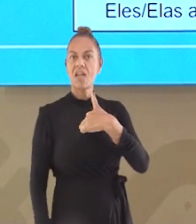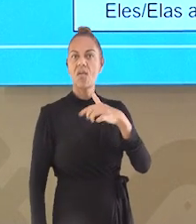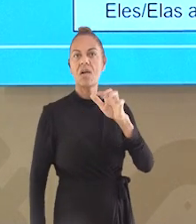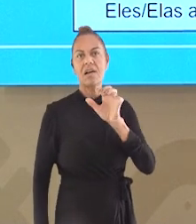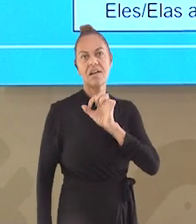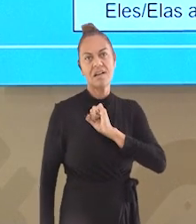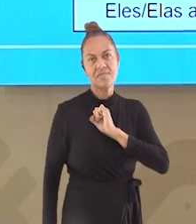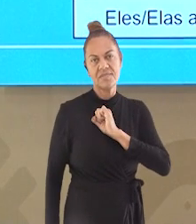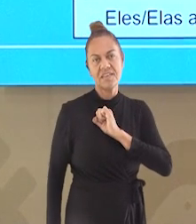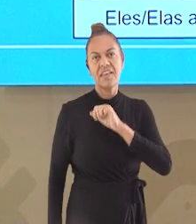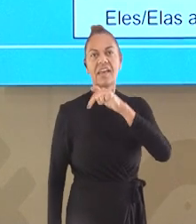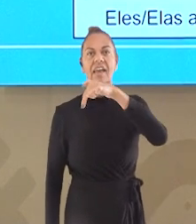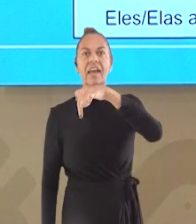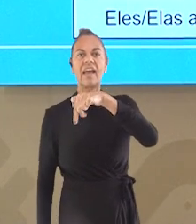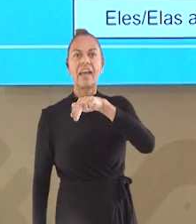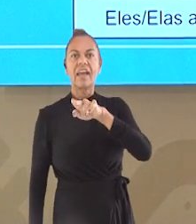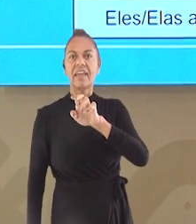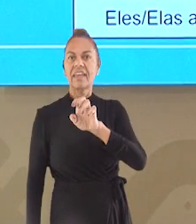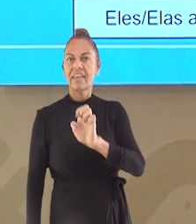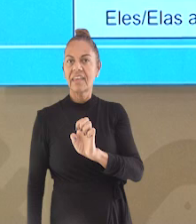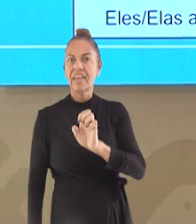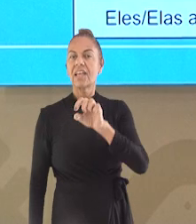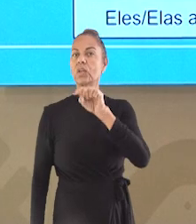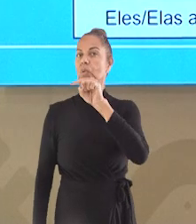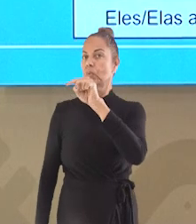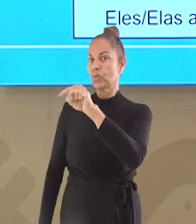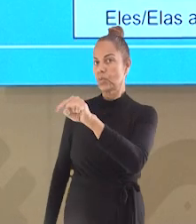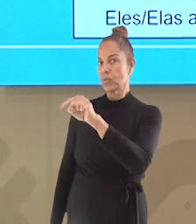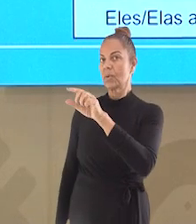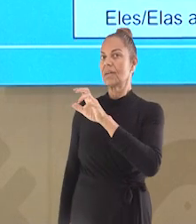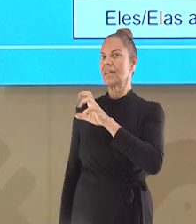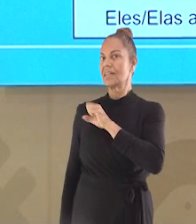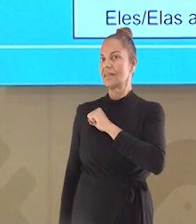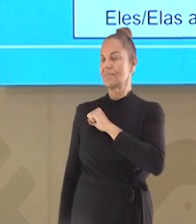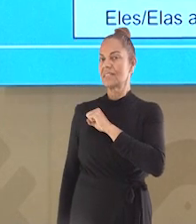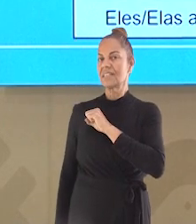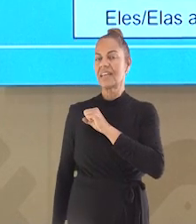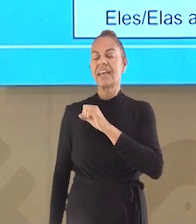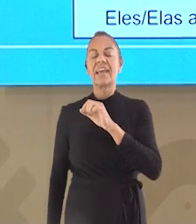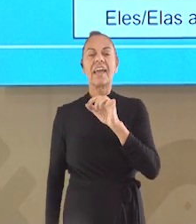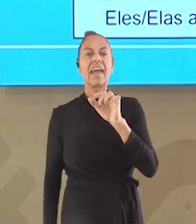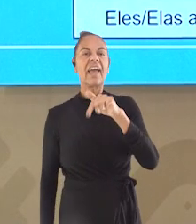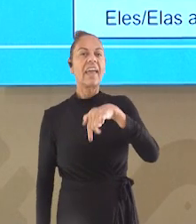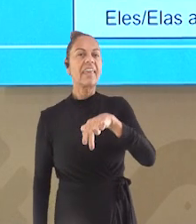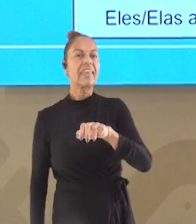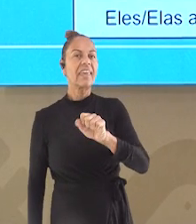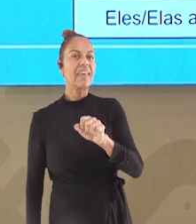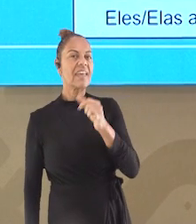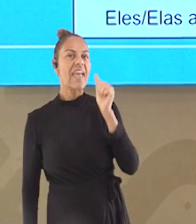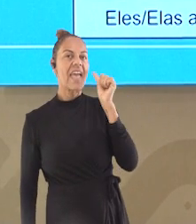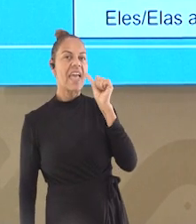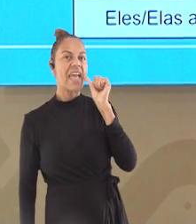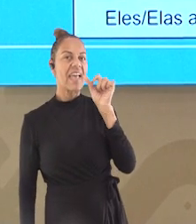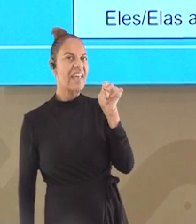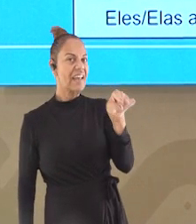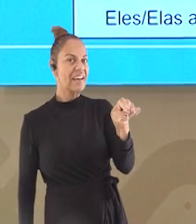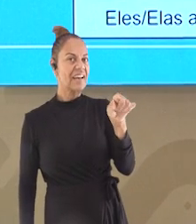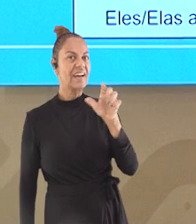Que eu ame. Que tu ames. Que ele e ela ame.